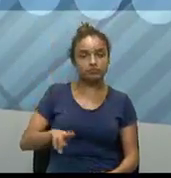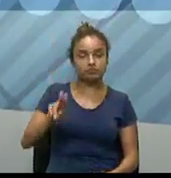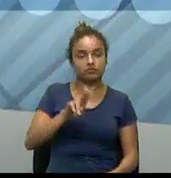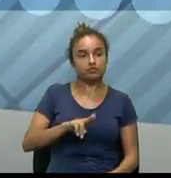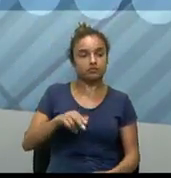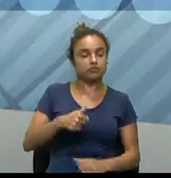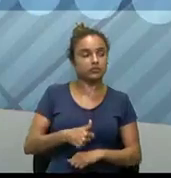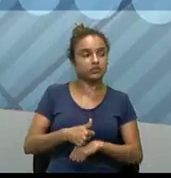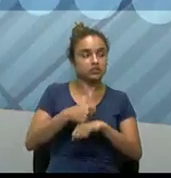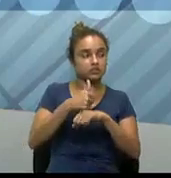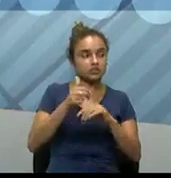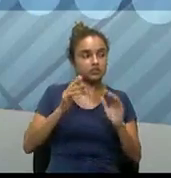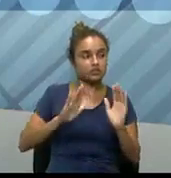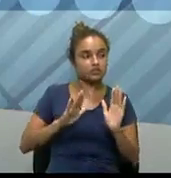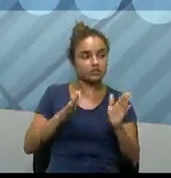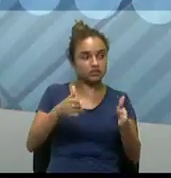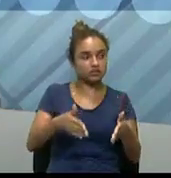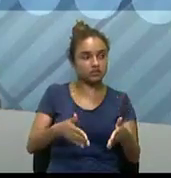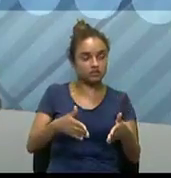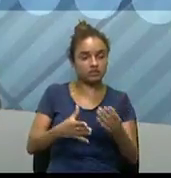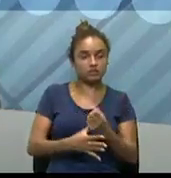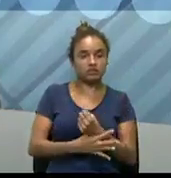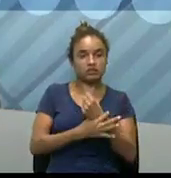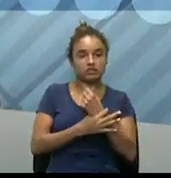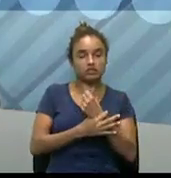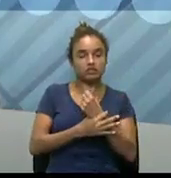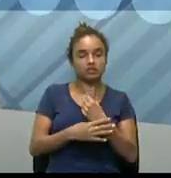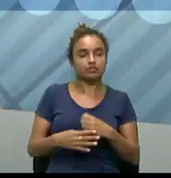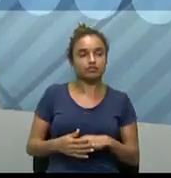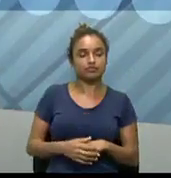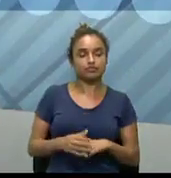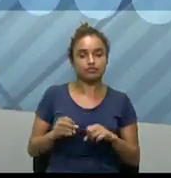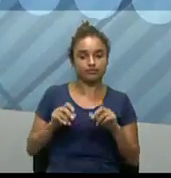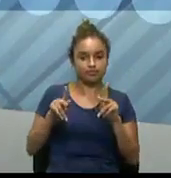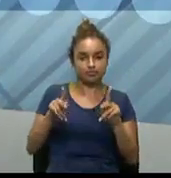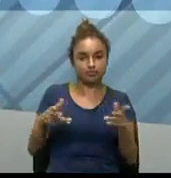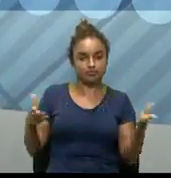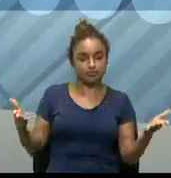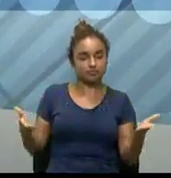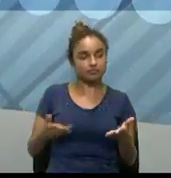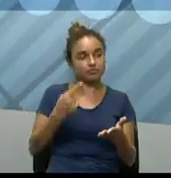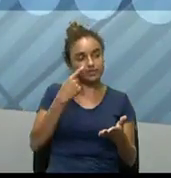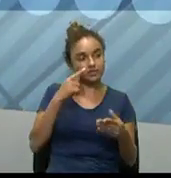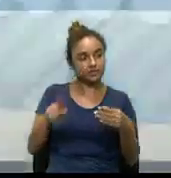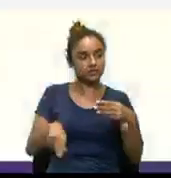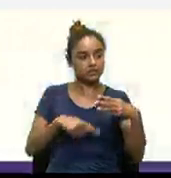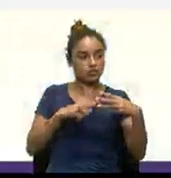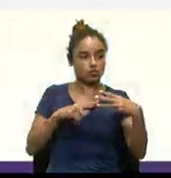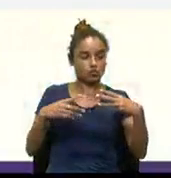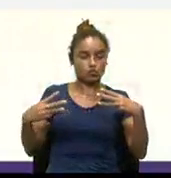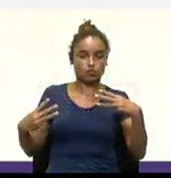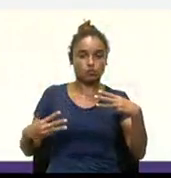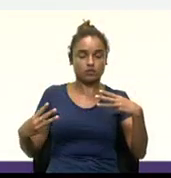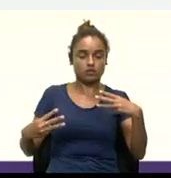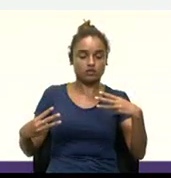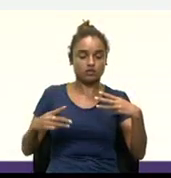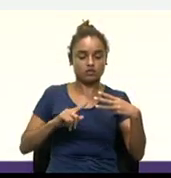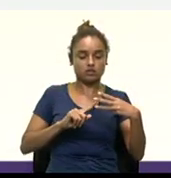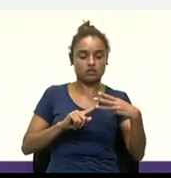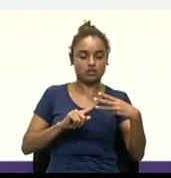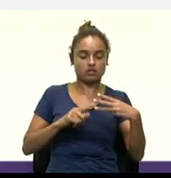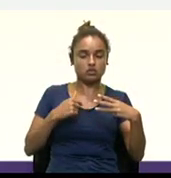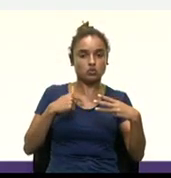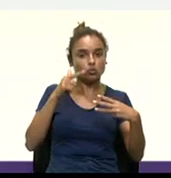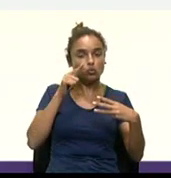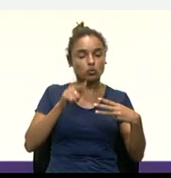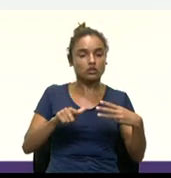Principalmente na questão de segurança, ok? E terceiro, né? Então, consegui a minha